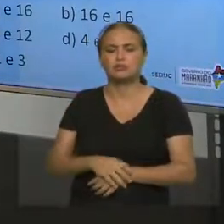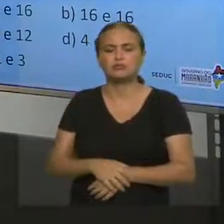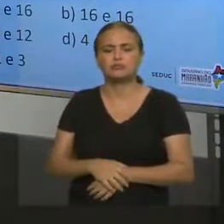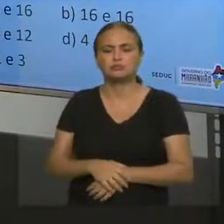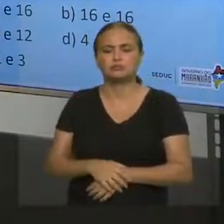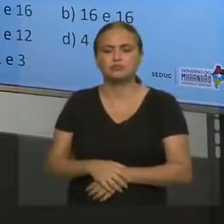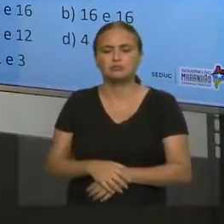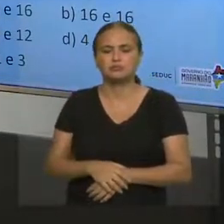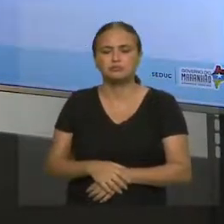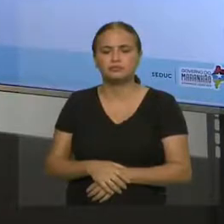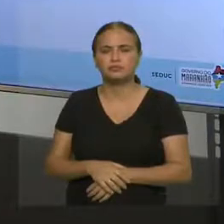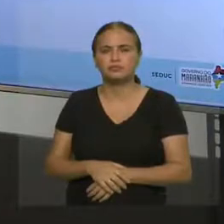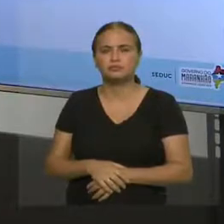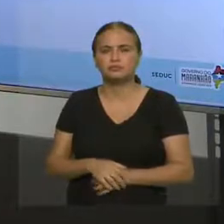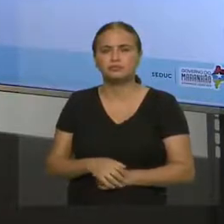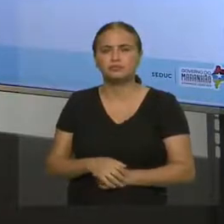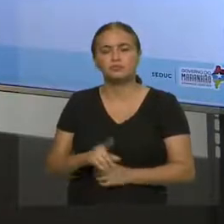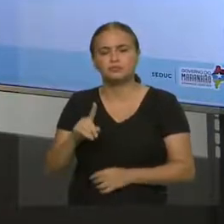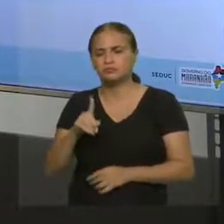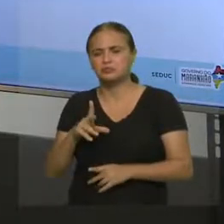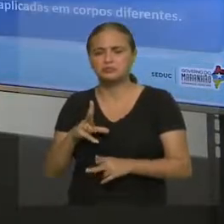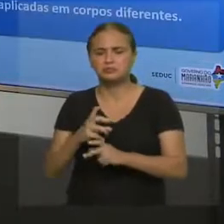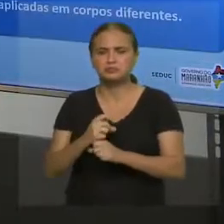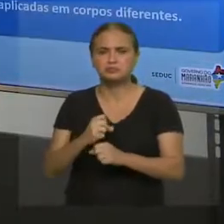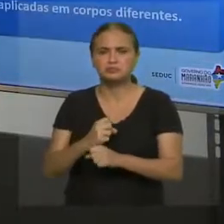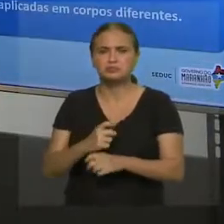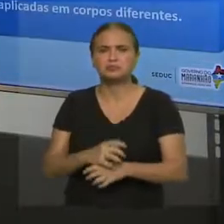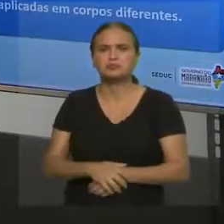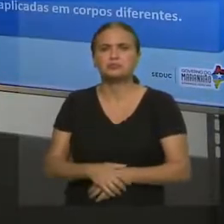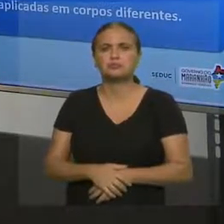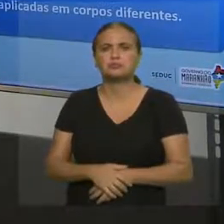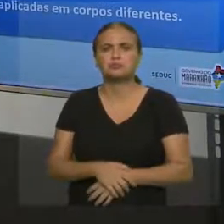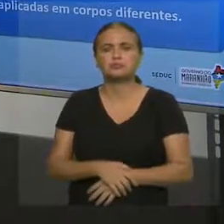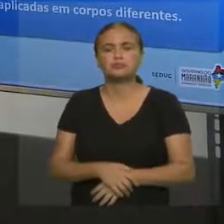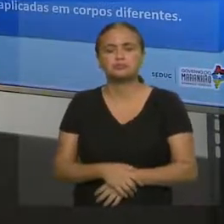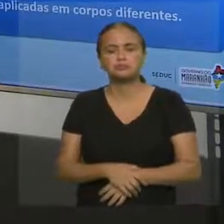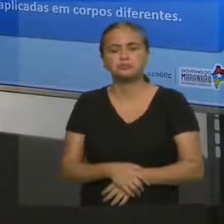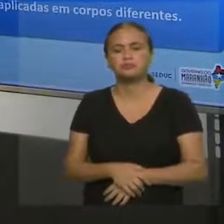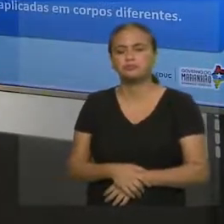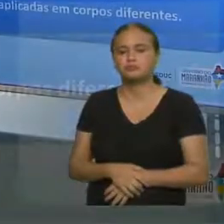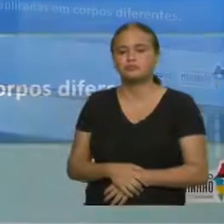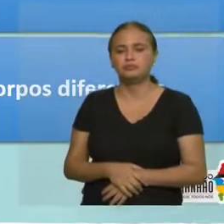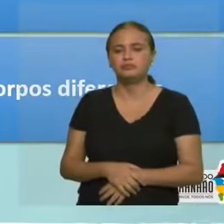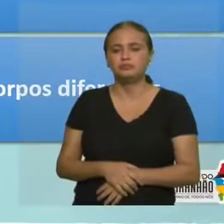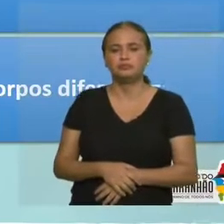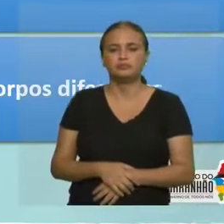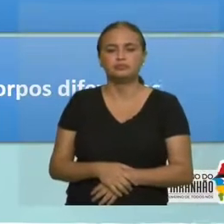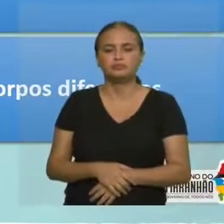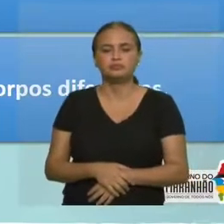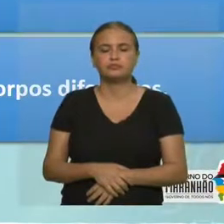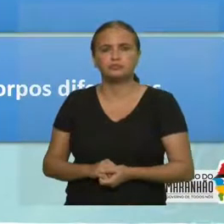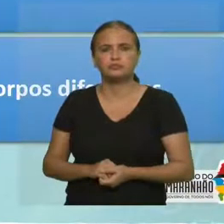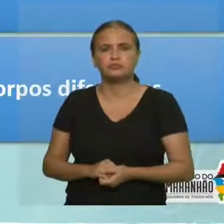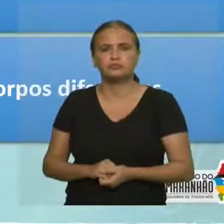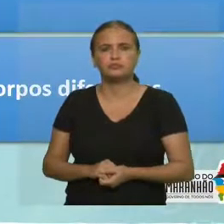6 vezes 2, 12 N, só para calcular a resultante dessas forças aí. Ok?